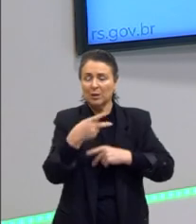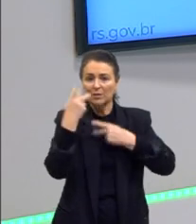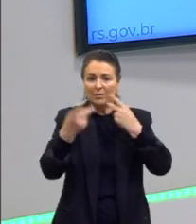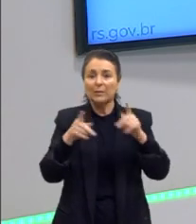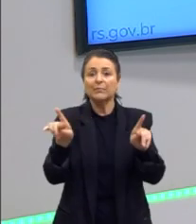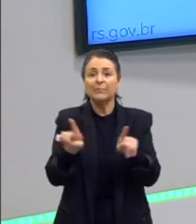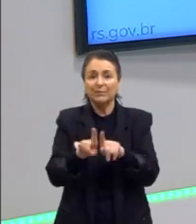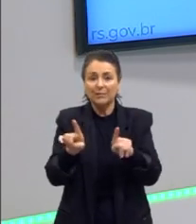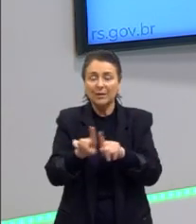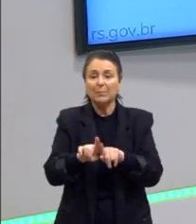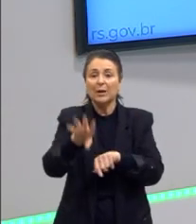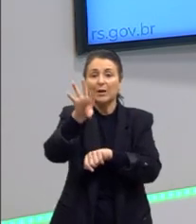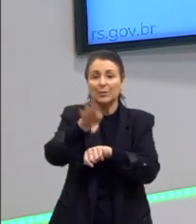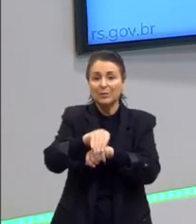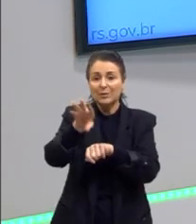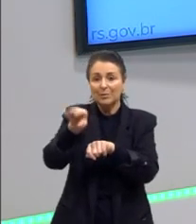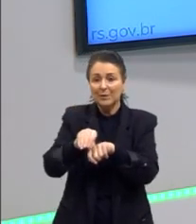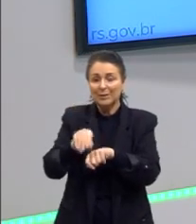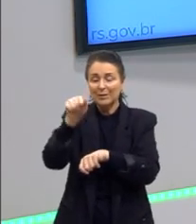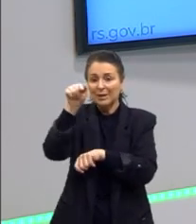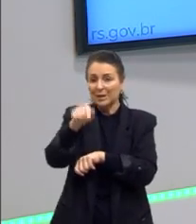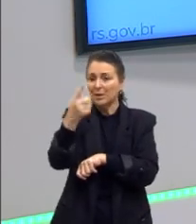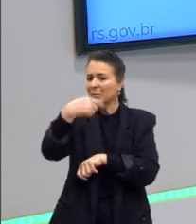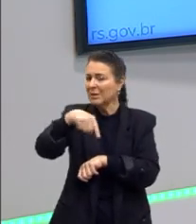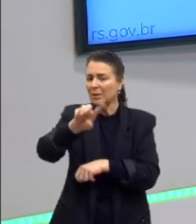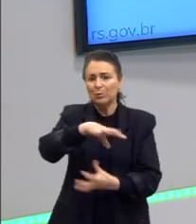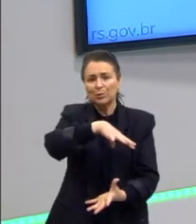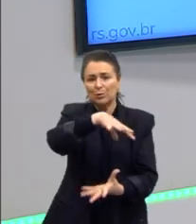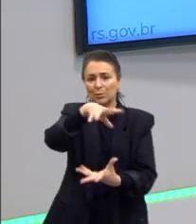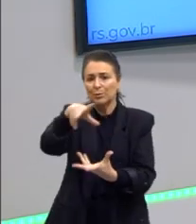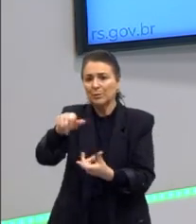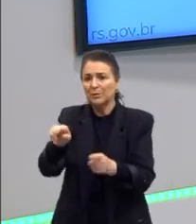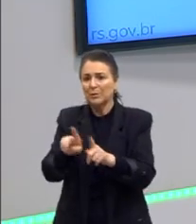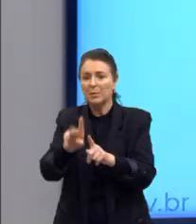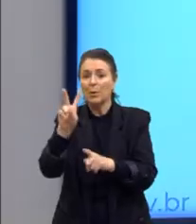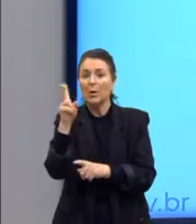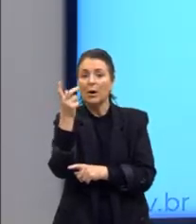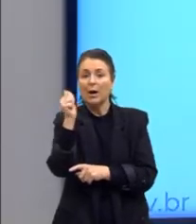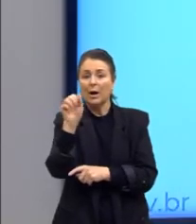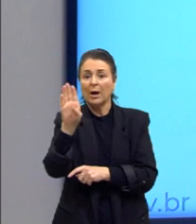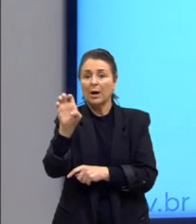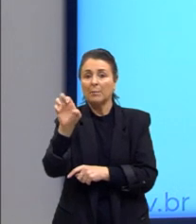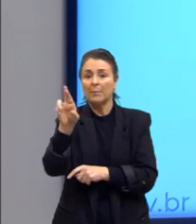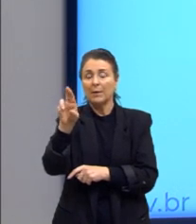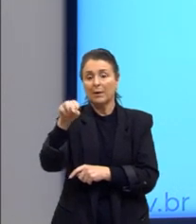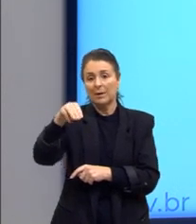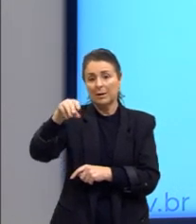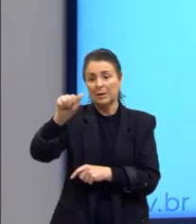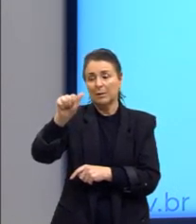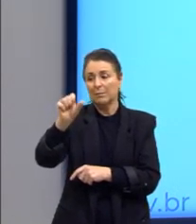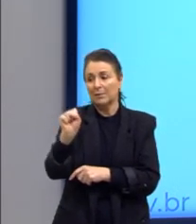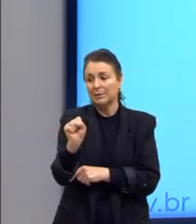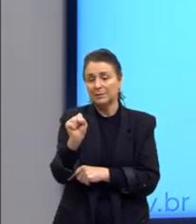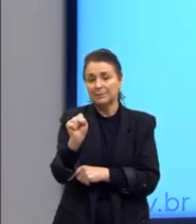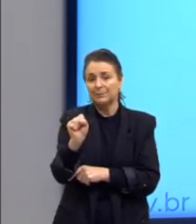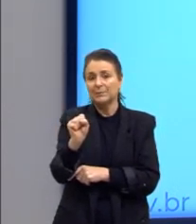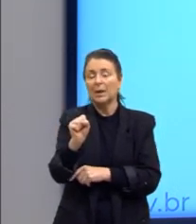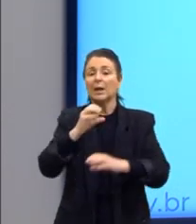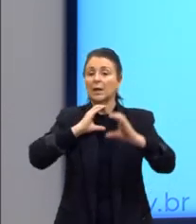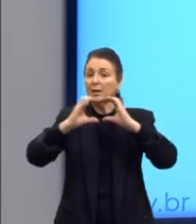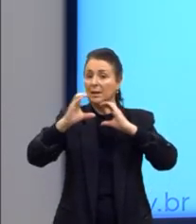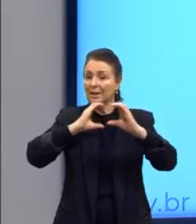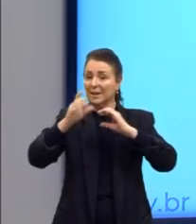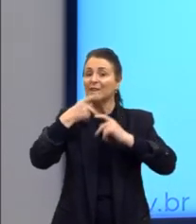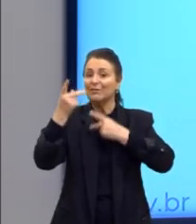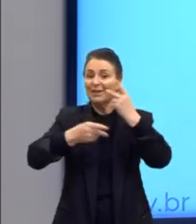Então, também o conhecimento está aqui, não está em outro mundo. E o Habermas também com a racionalidade comunicativa, que também a solução